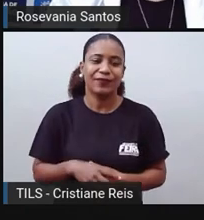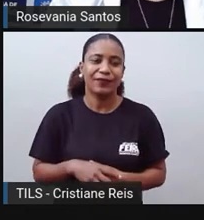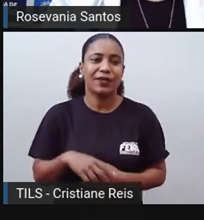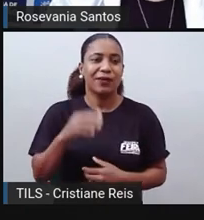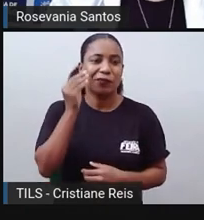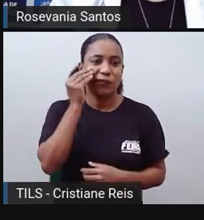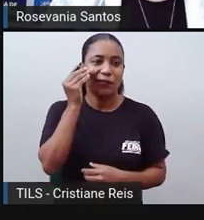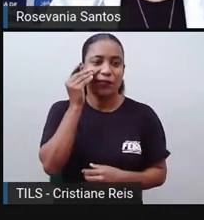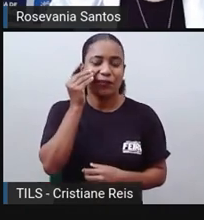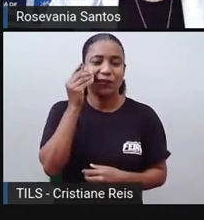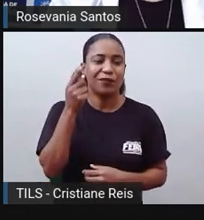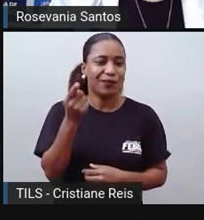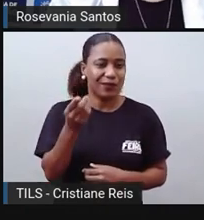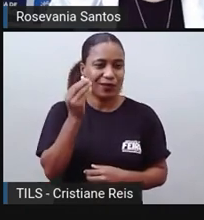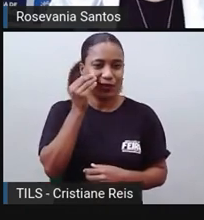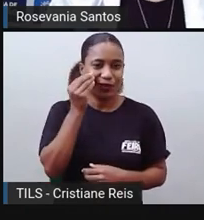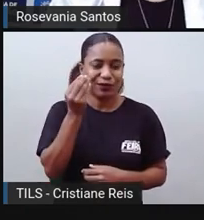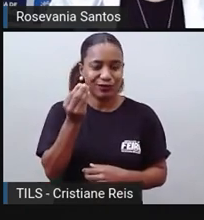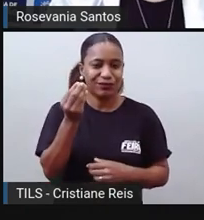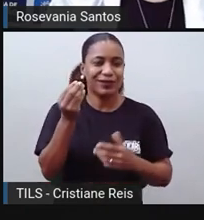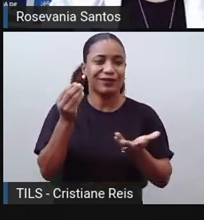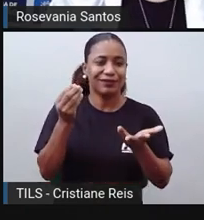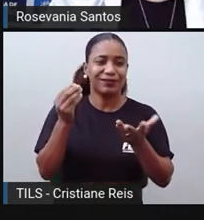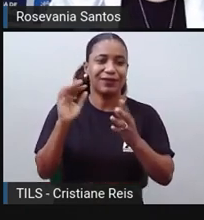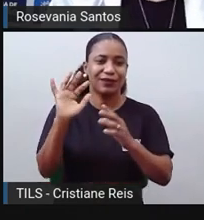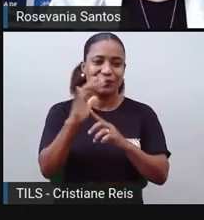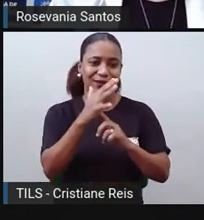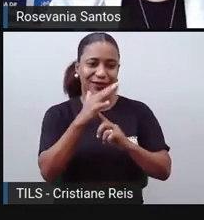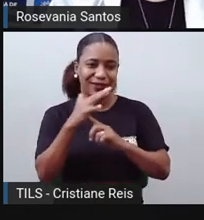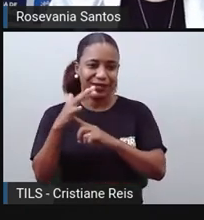definido mesmo essa questão dos climas na Austrália.